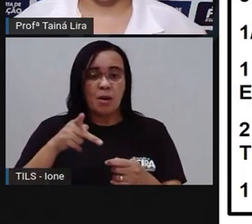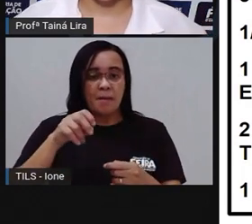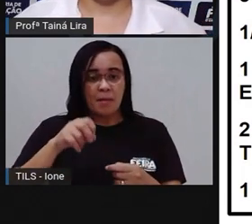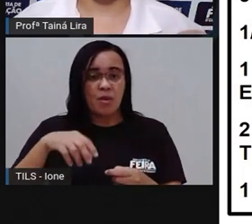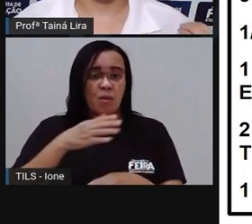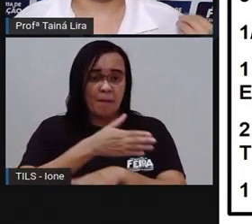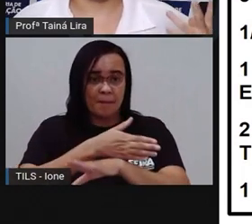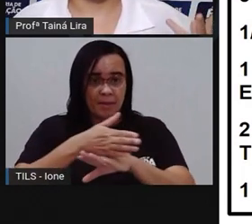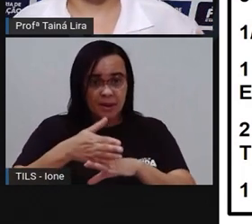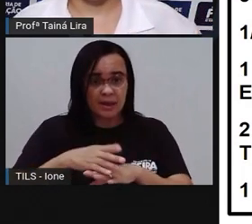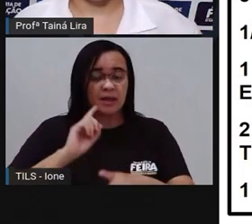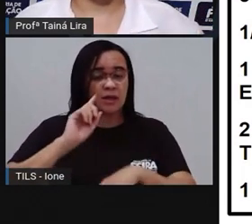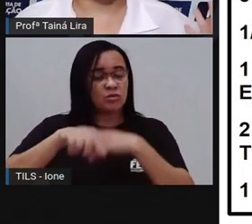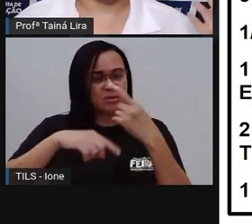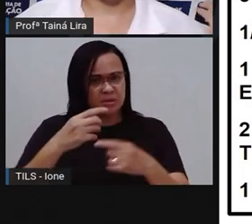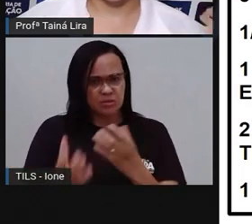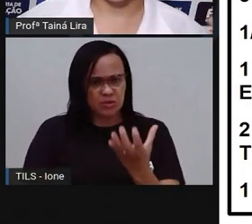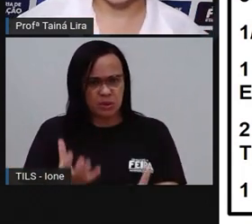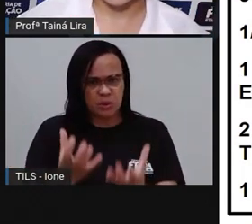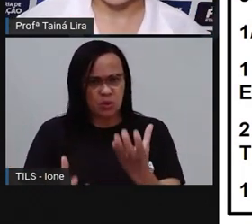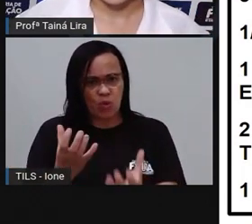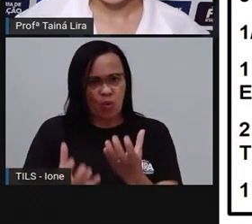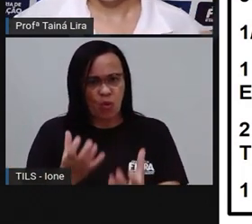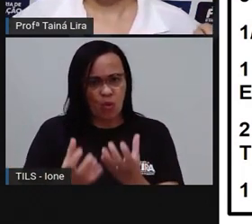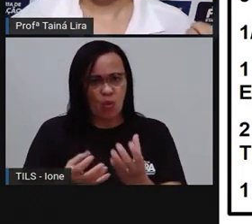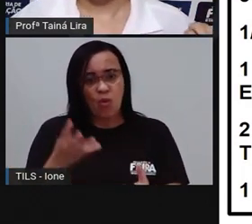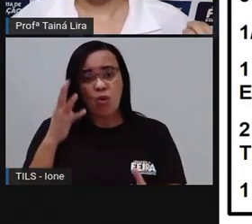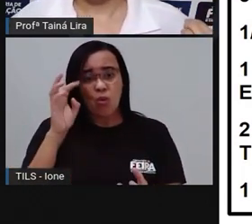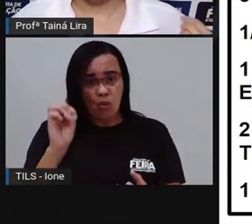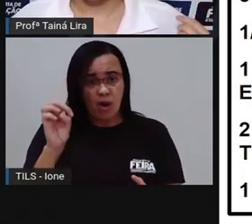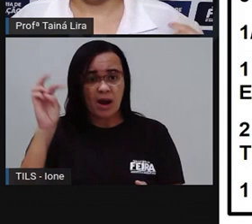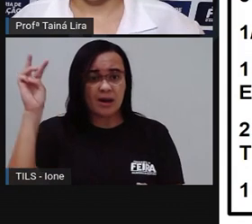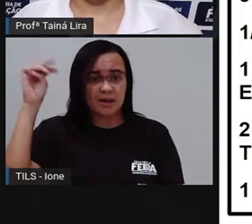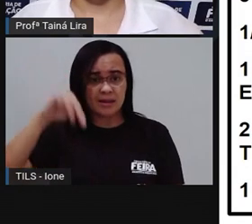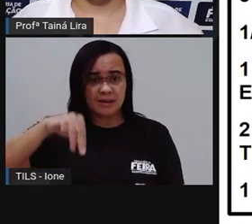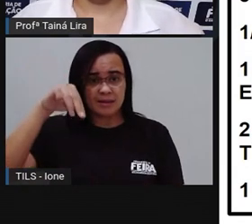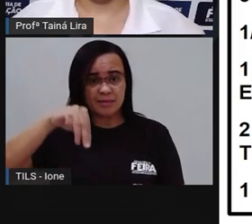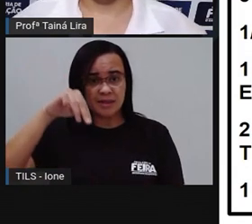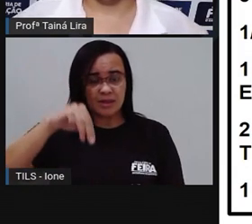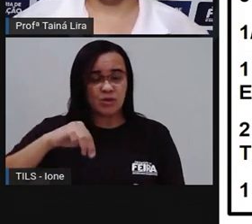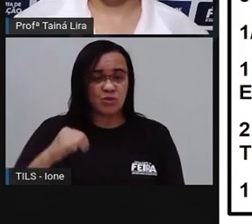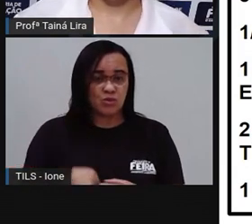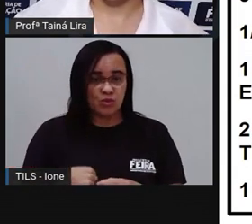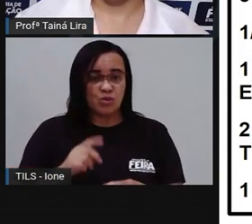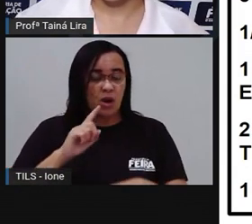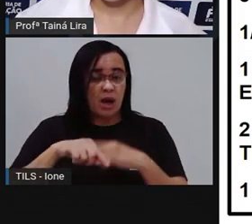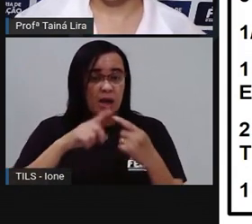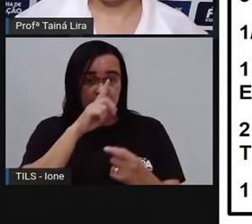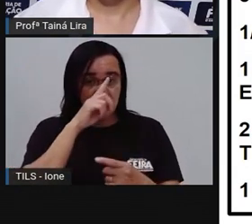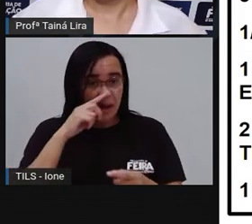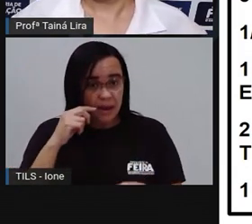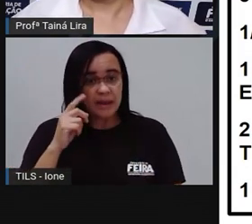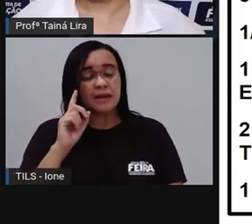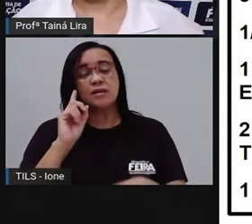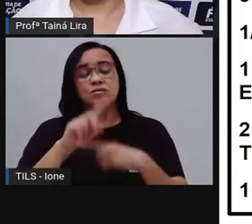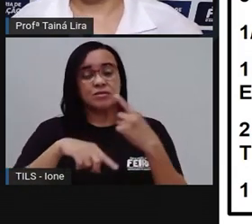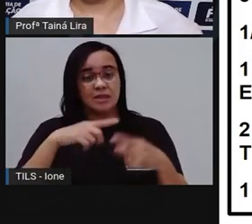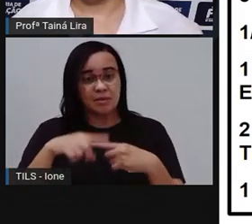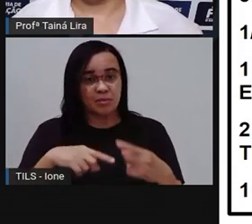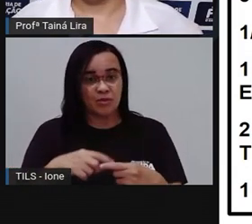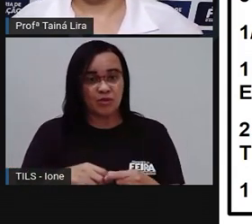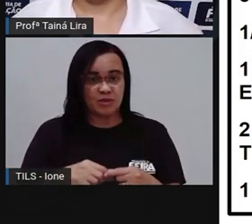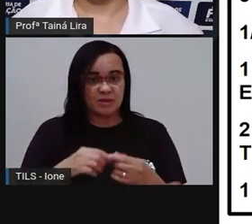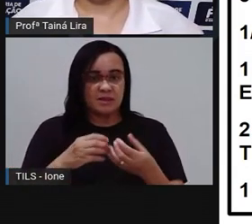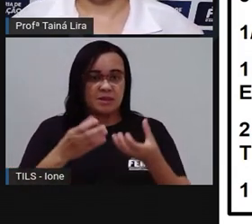-aquecido por uns 40 minutos ou até dourar. Coloque no liquidificador a cenoura descascada e picada, os ovos